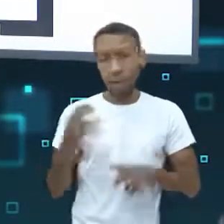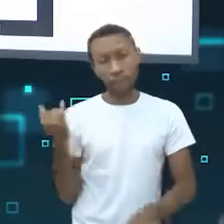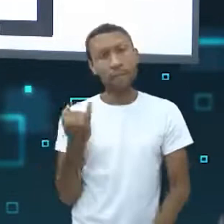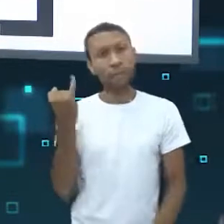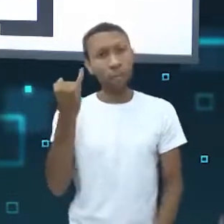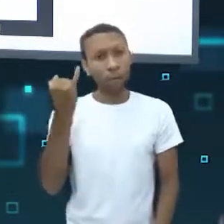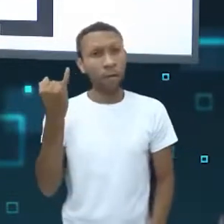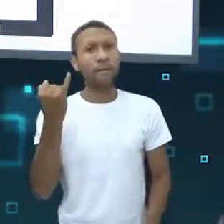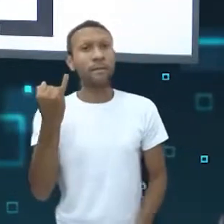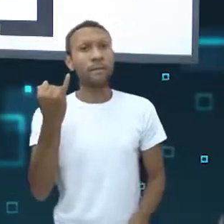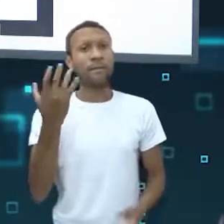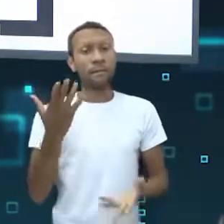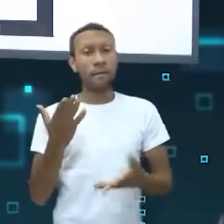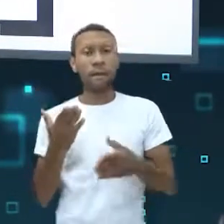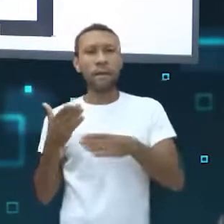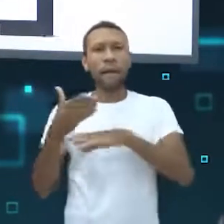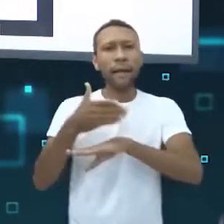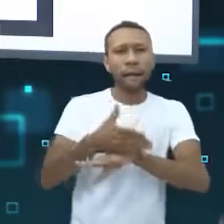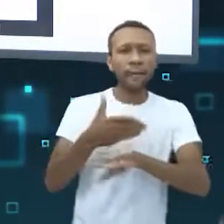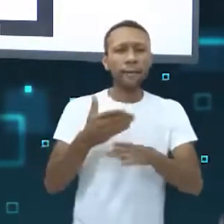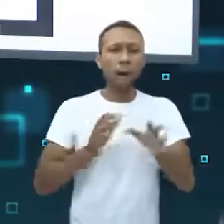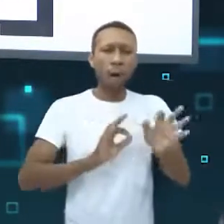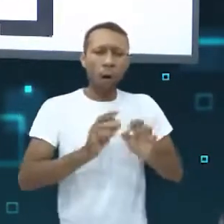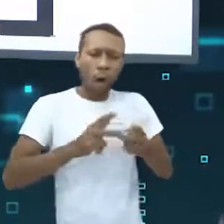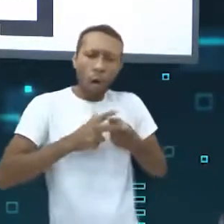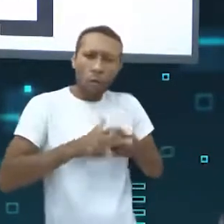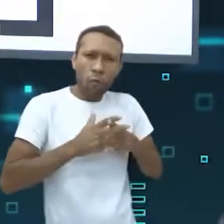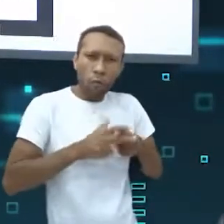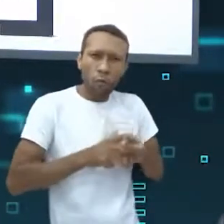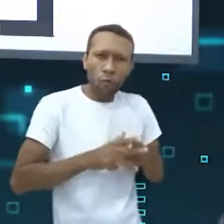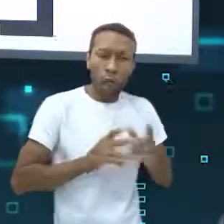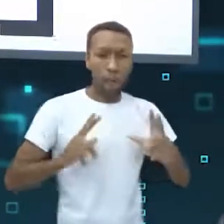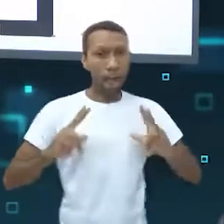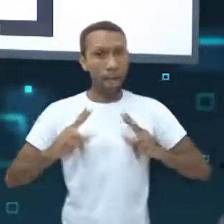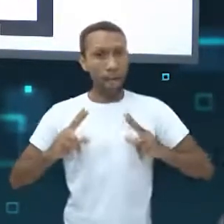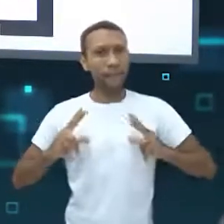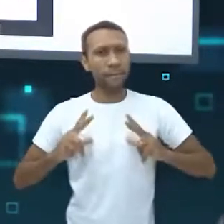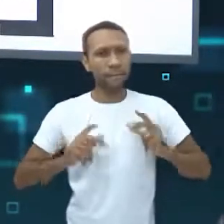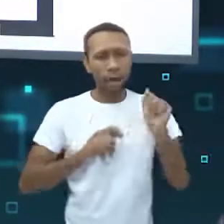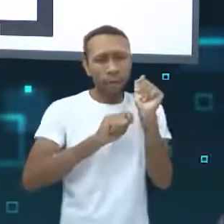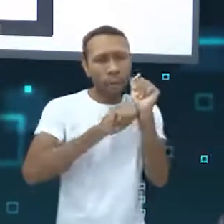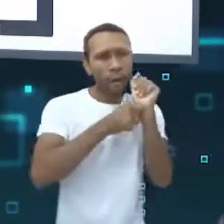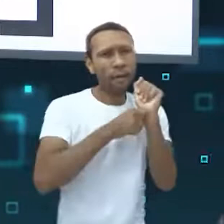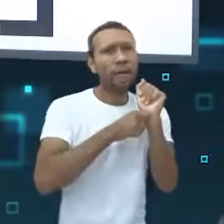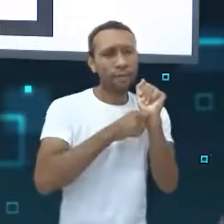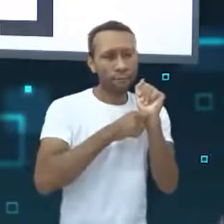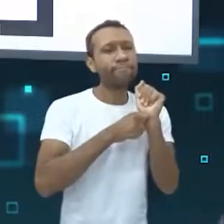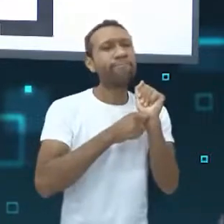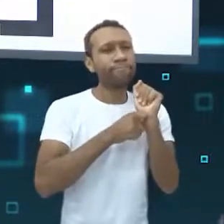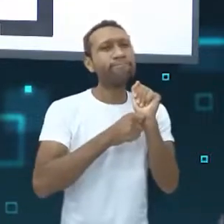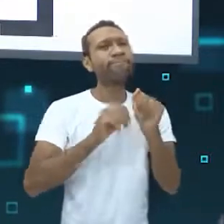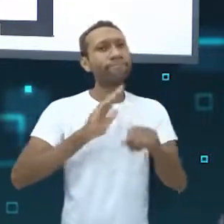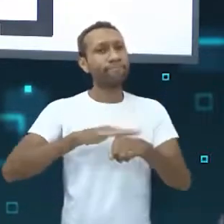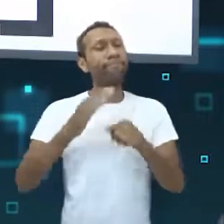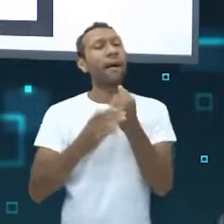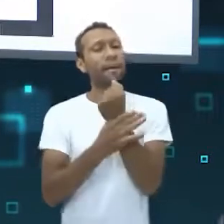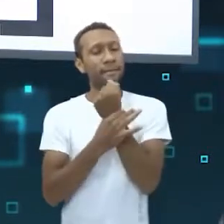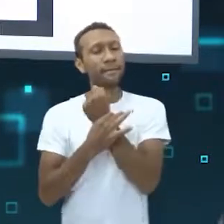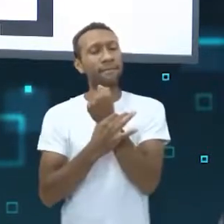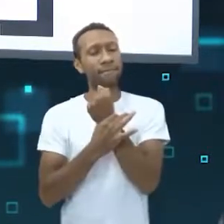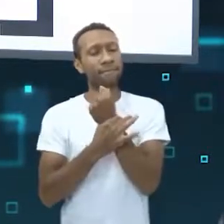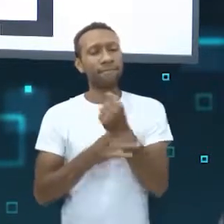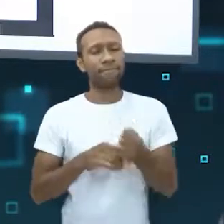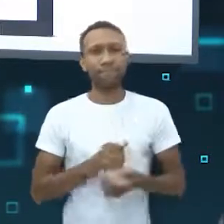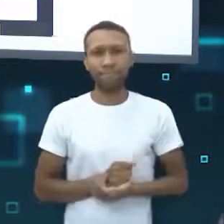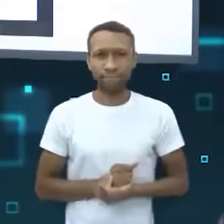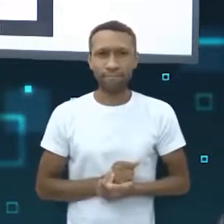importante acessar as configurações de privacidade das suas redes sociais e adequar a ferramenta da forma mais segura para você.